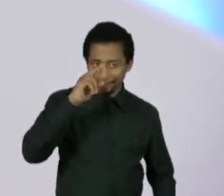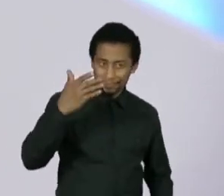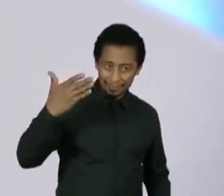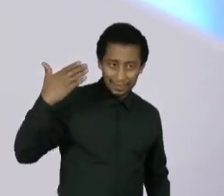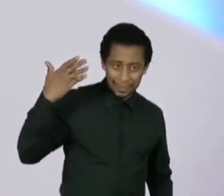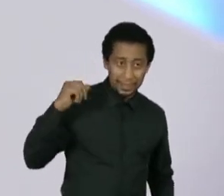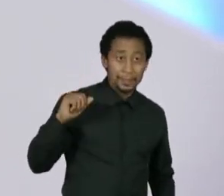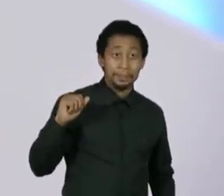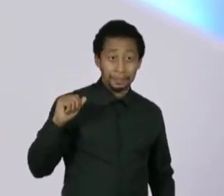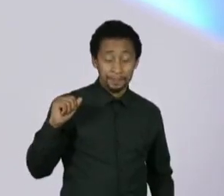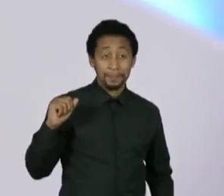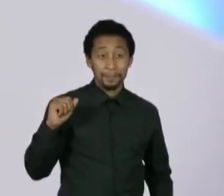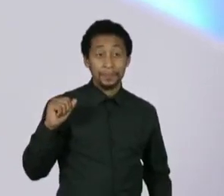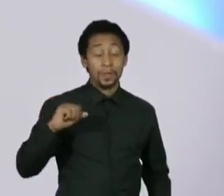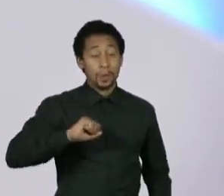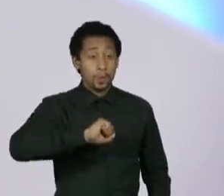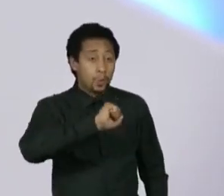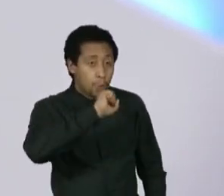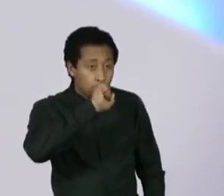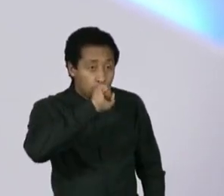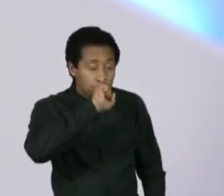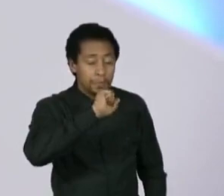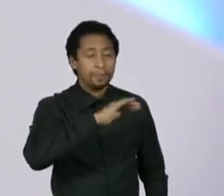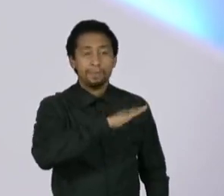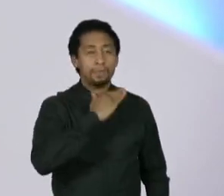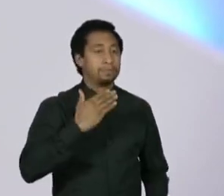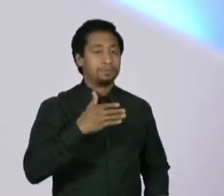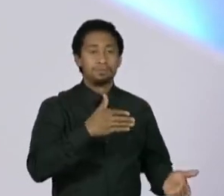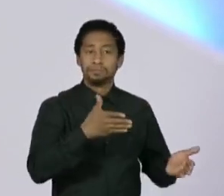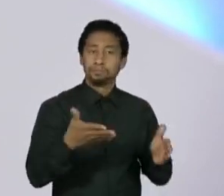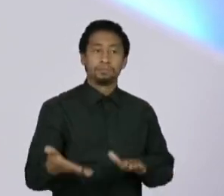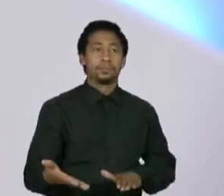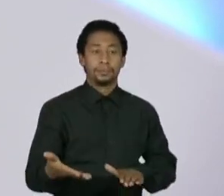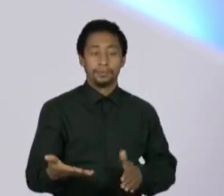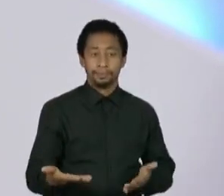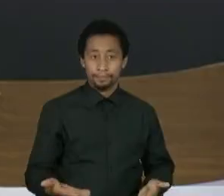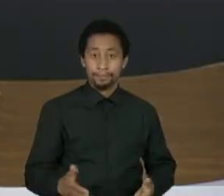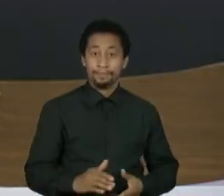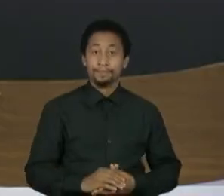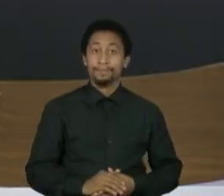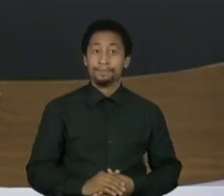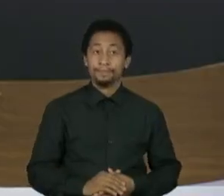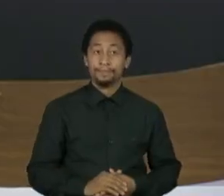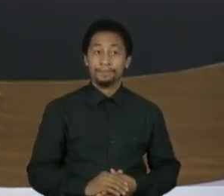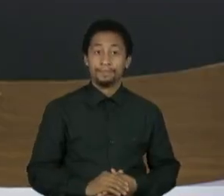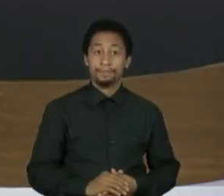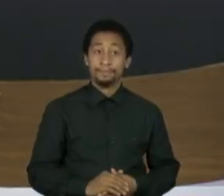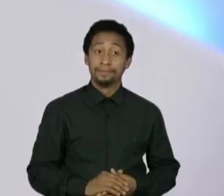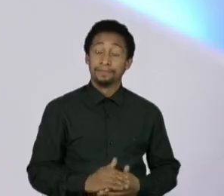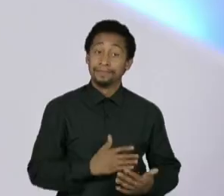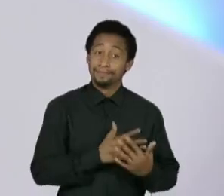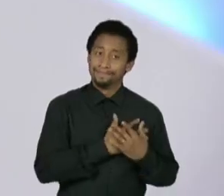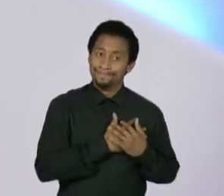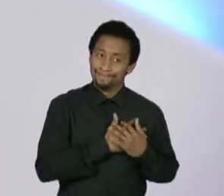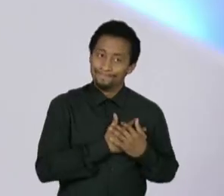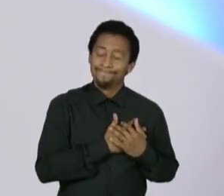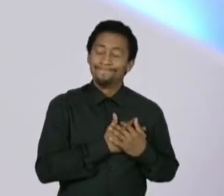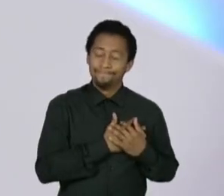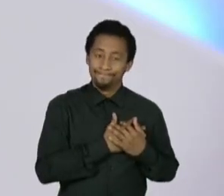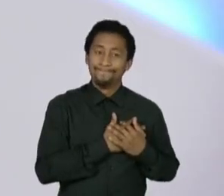o Cristo não ressuscitou. Com isso, então, a gente... tui visnoi